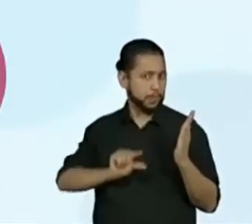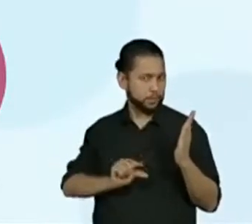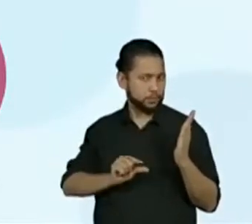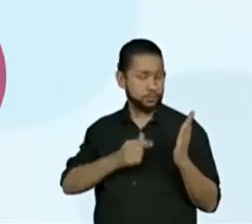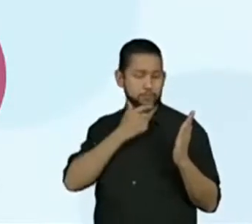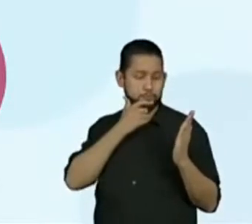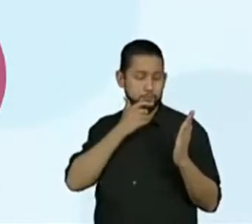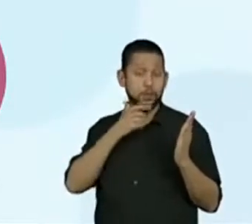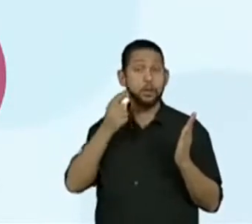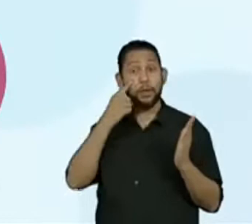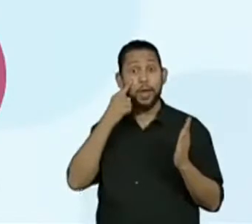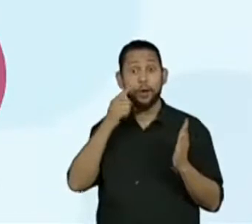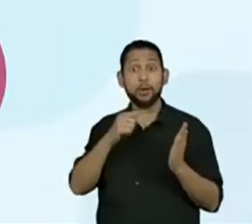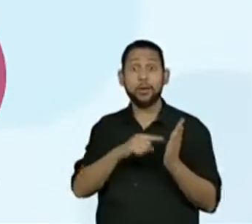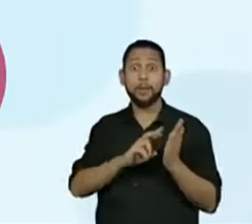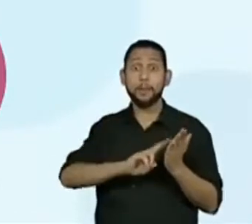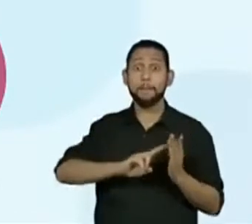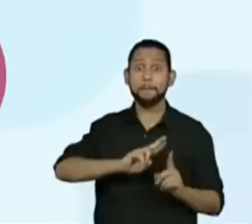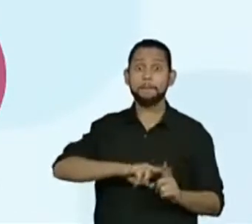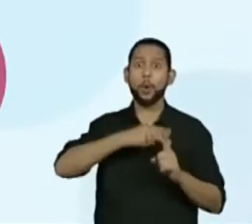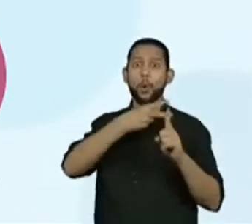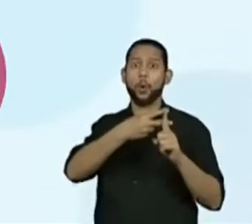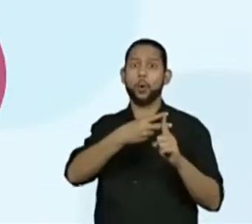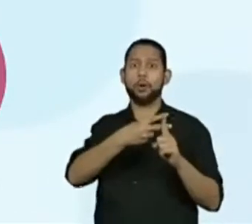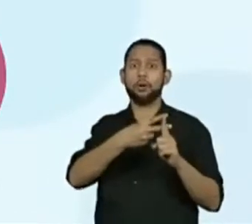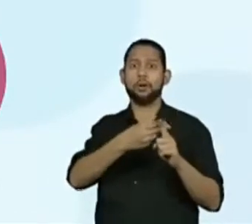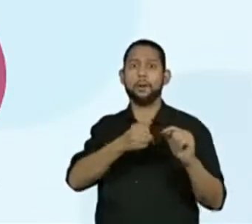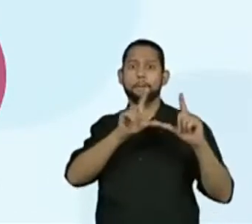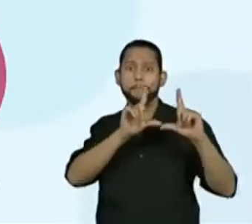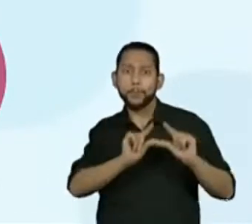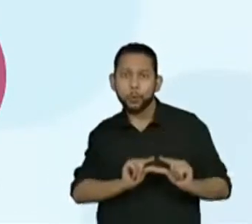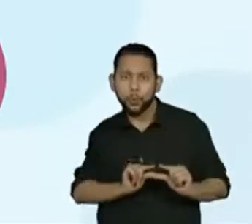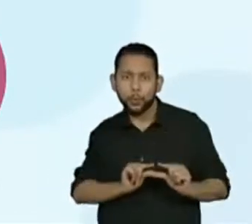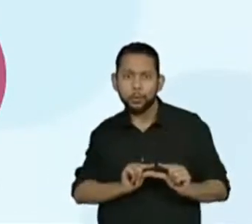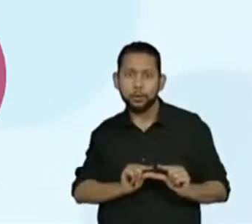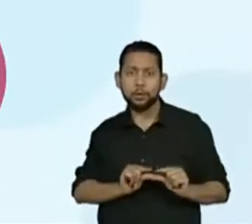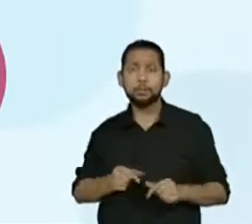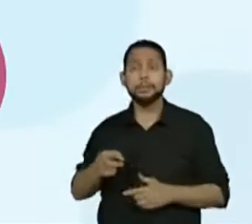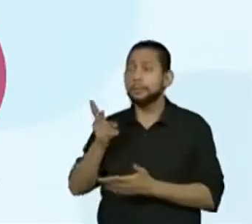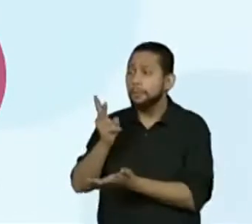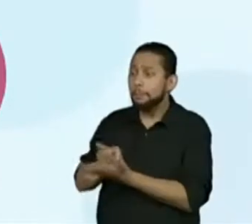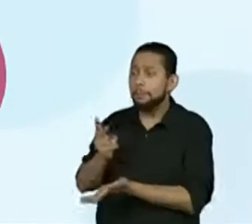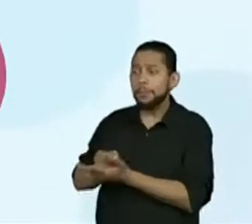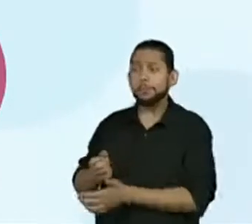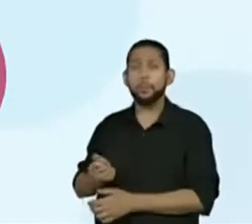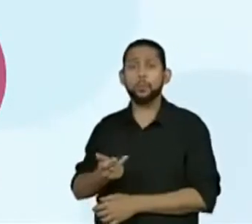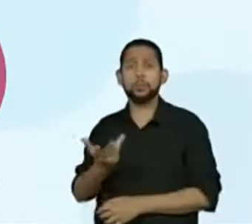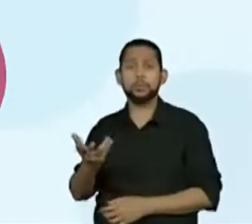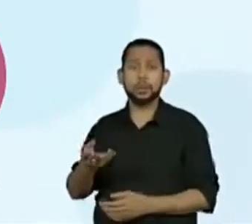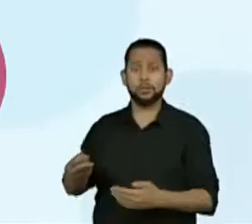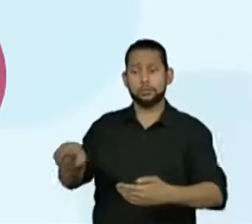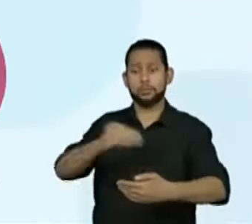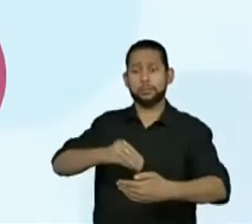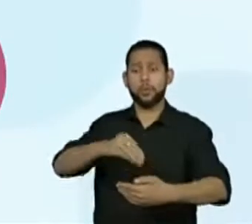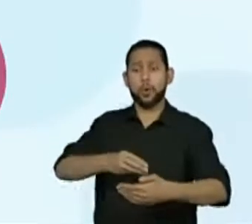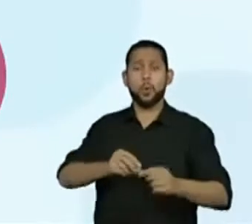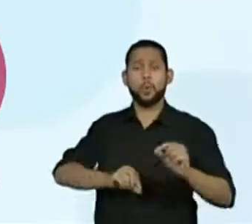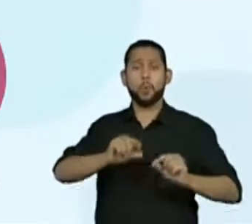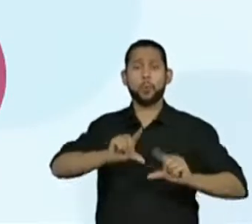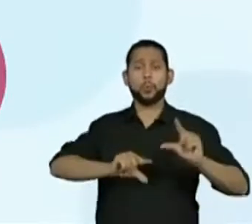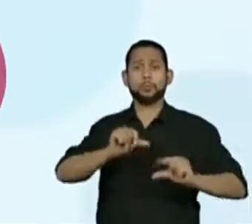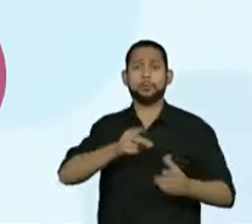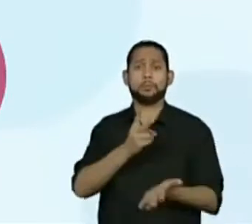maiores ou menores, sem prejudicar a quantidade de ingredientes? E aí,